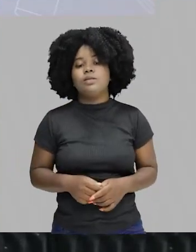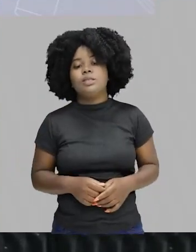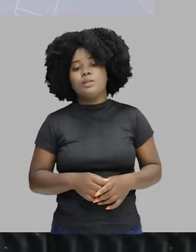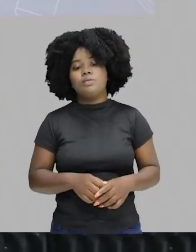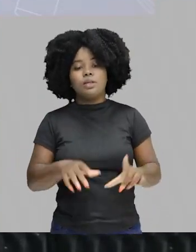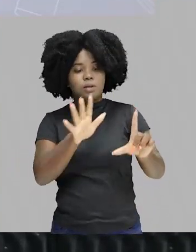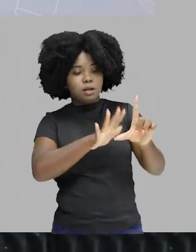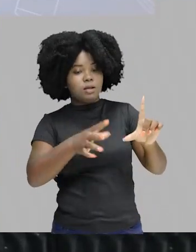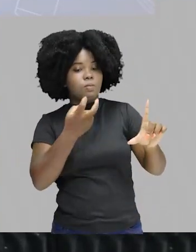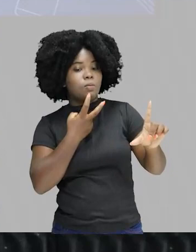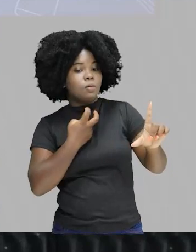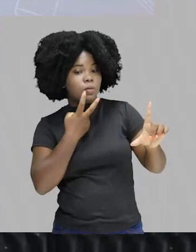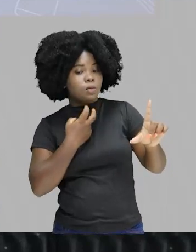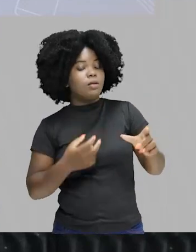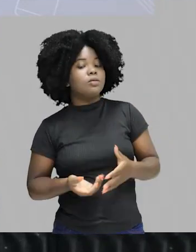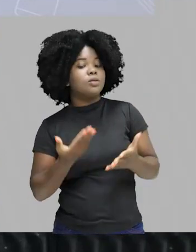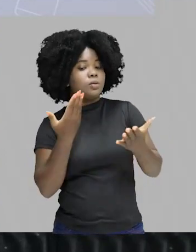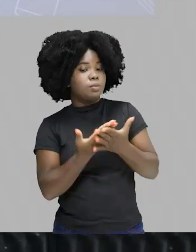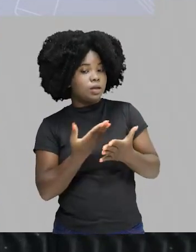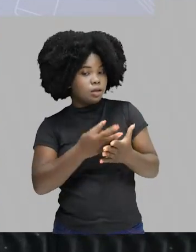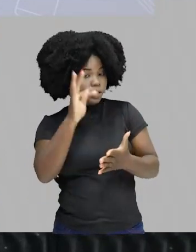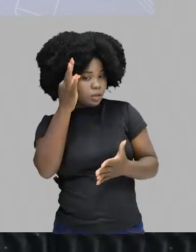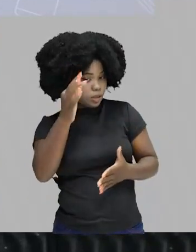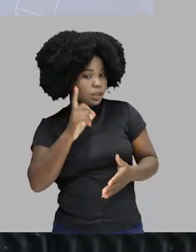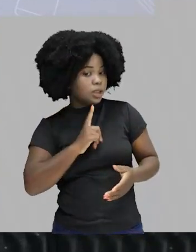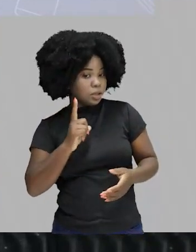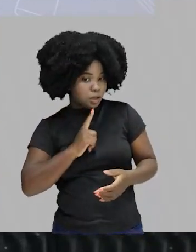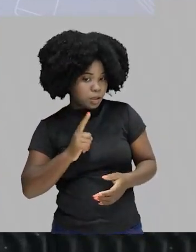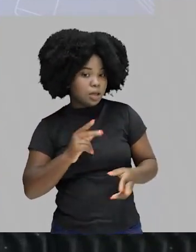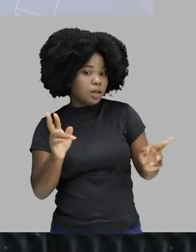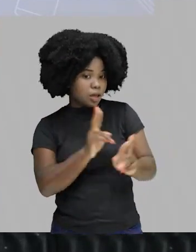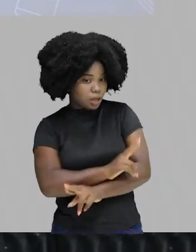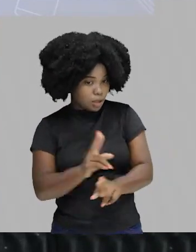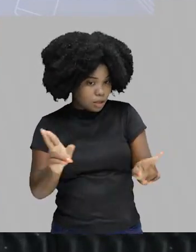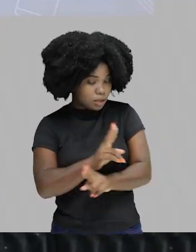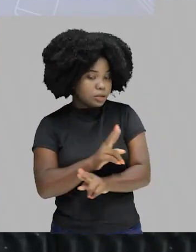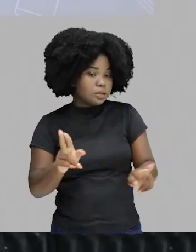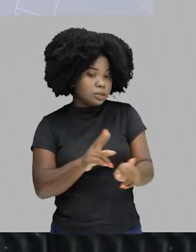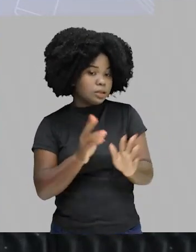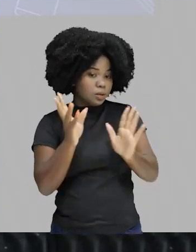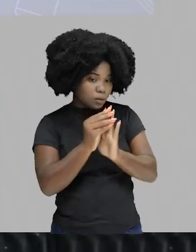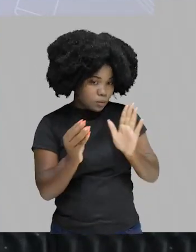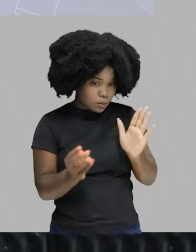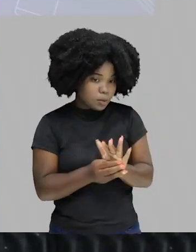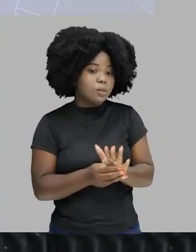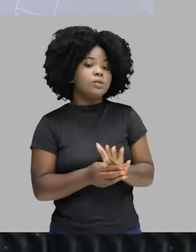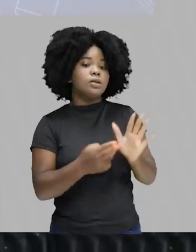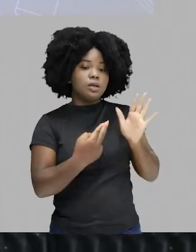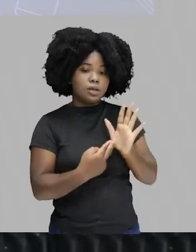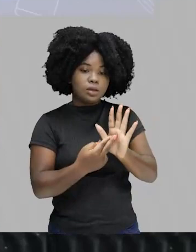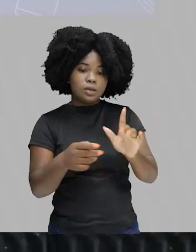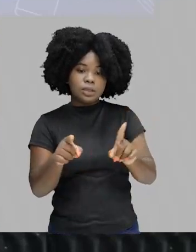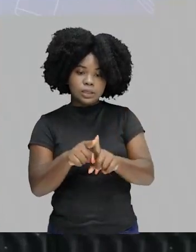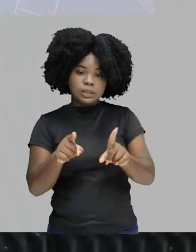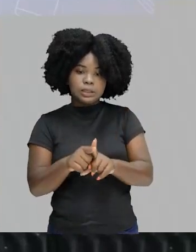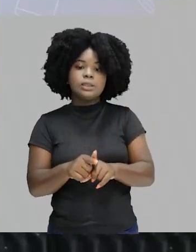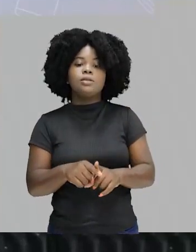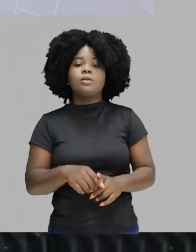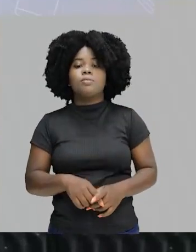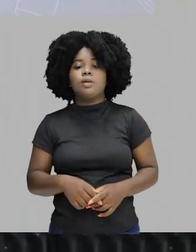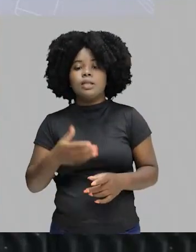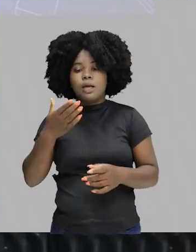plataforma Gonçalves Dias, você vai perceber que nós temos a aula sobre a democracia direta, representativa e a revolução com